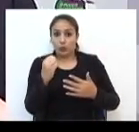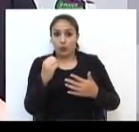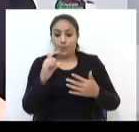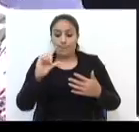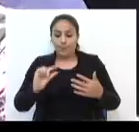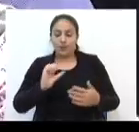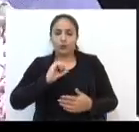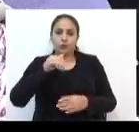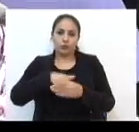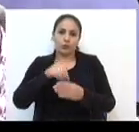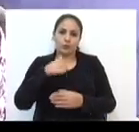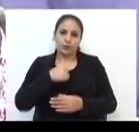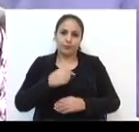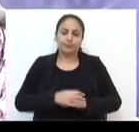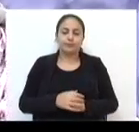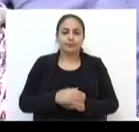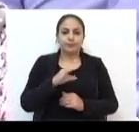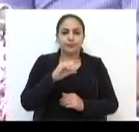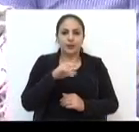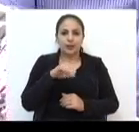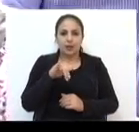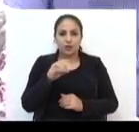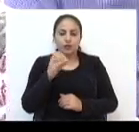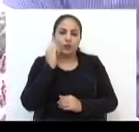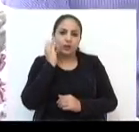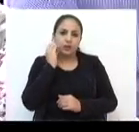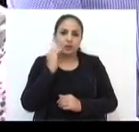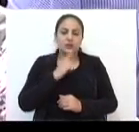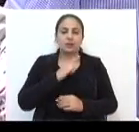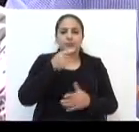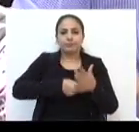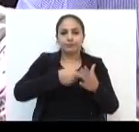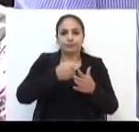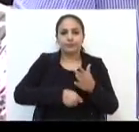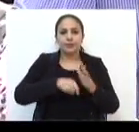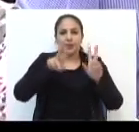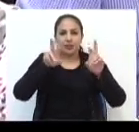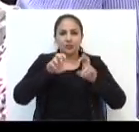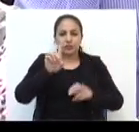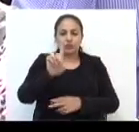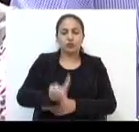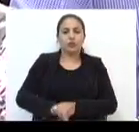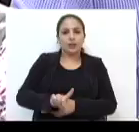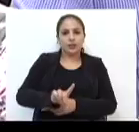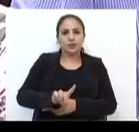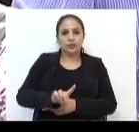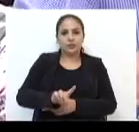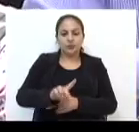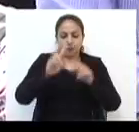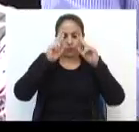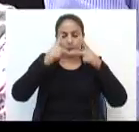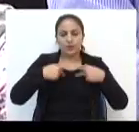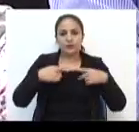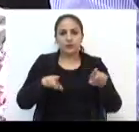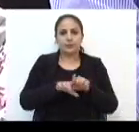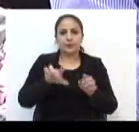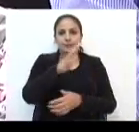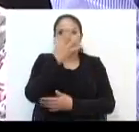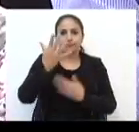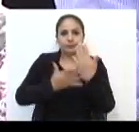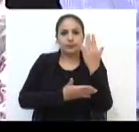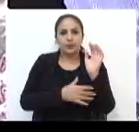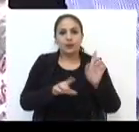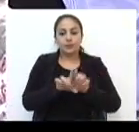eu entraram. Cláudia Furlaneto é militante nos movimentos ligados aos direitos humanos e meio ambiente, com